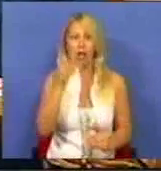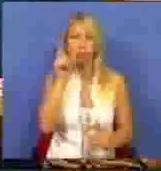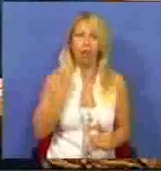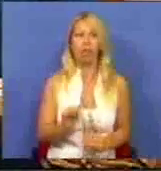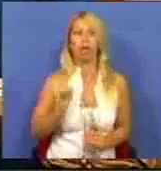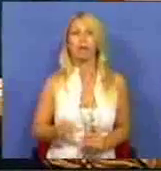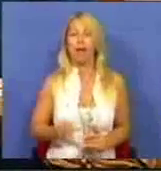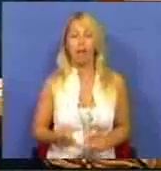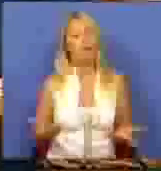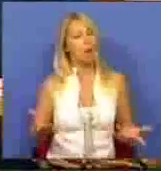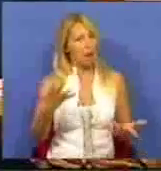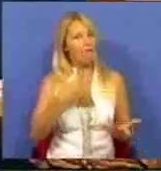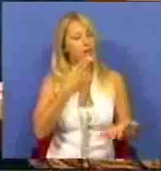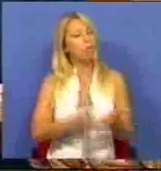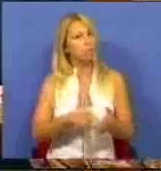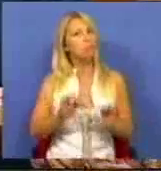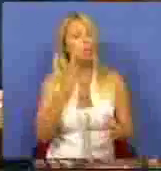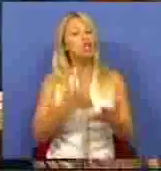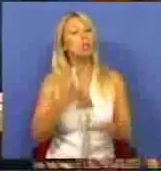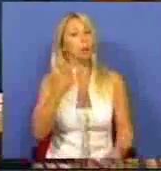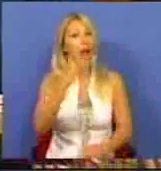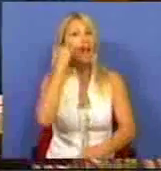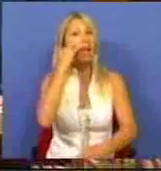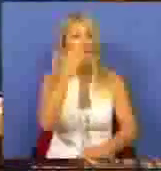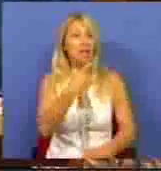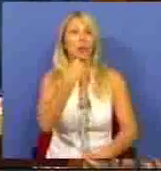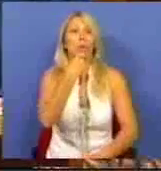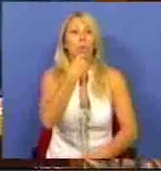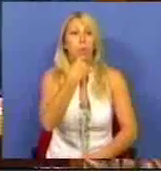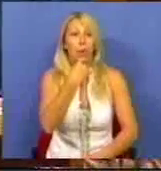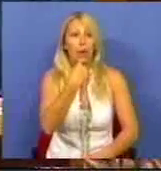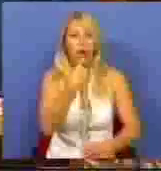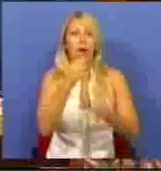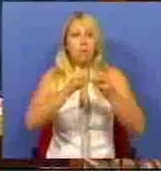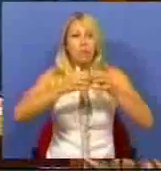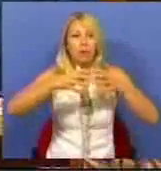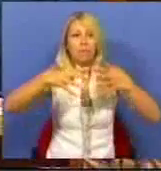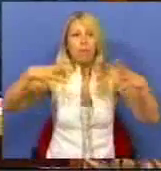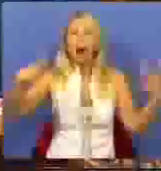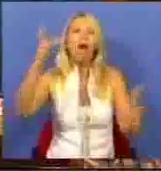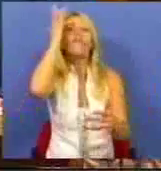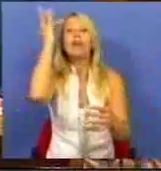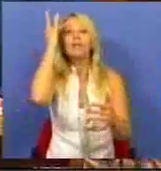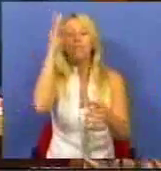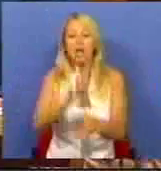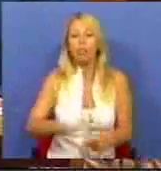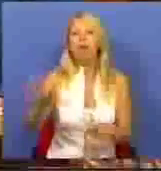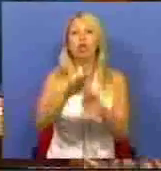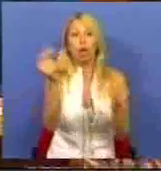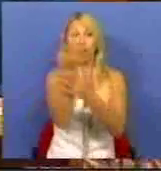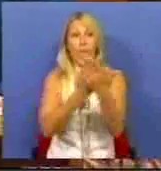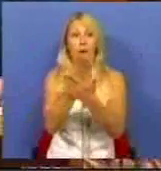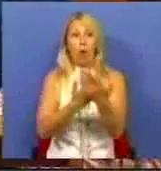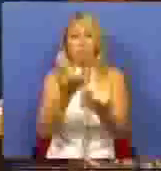convém sublinhá-lo, a crise grande lavourou mais facilmente no terreno de uma economia já